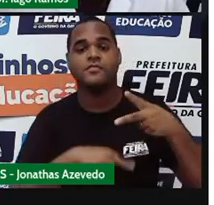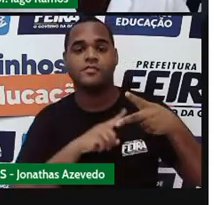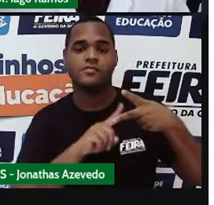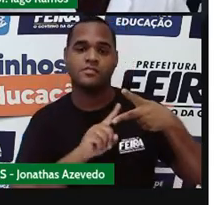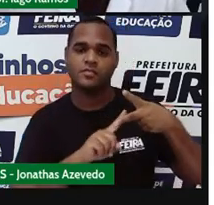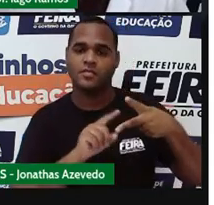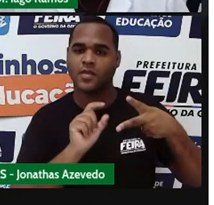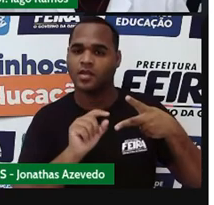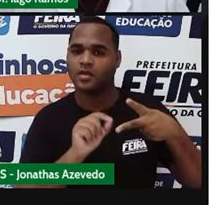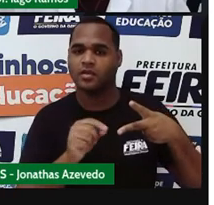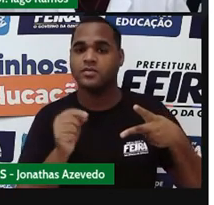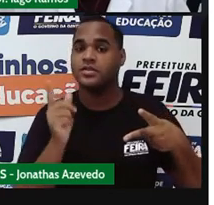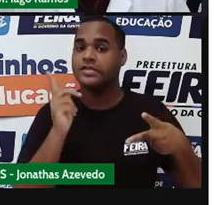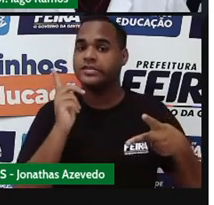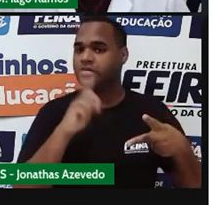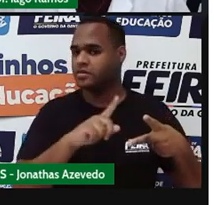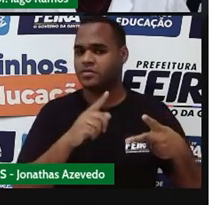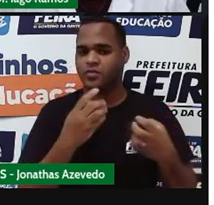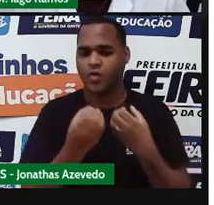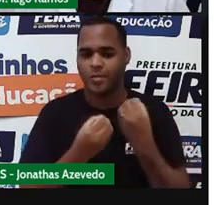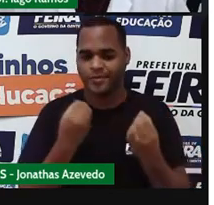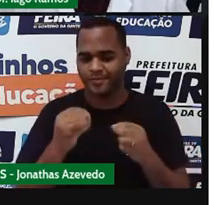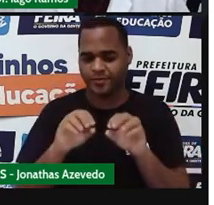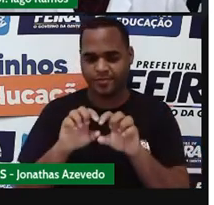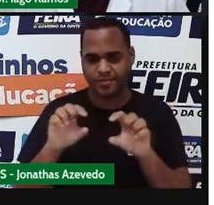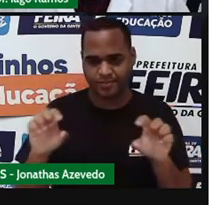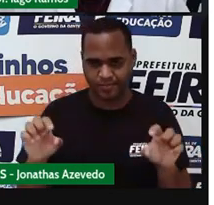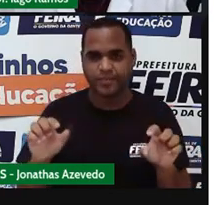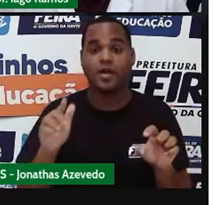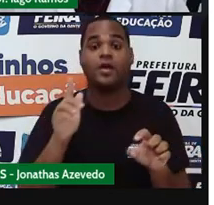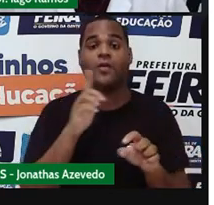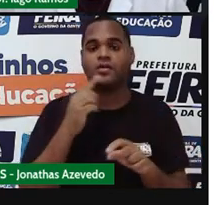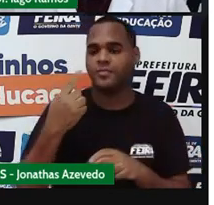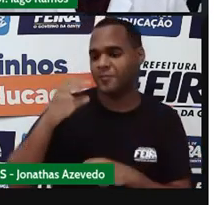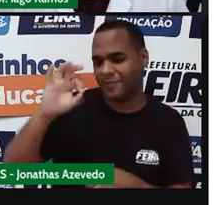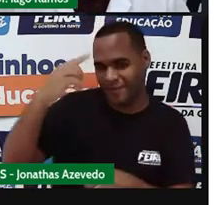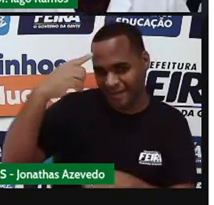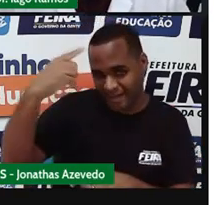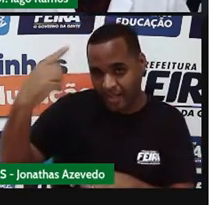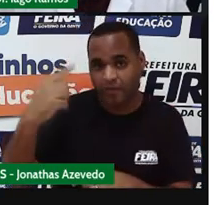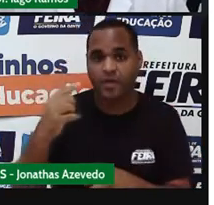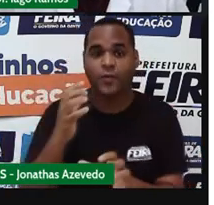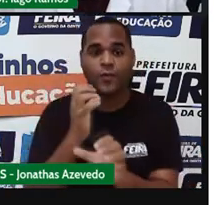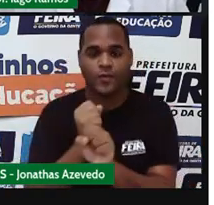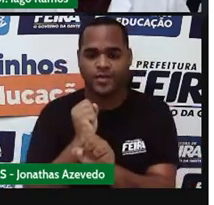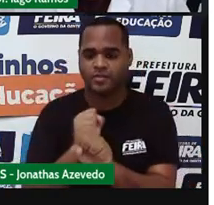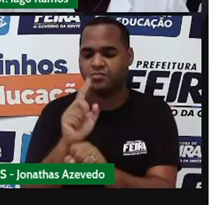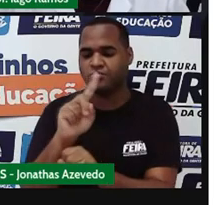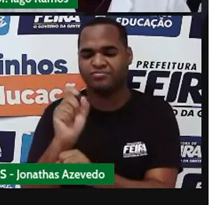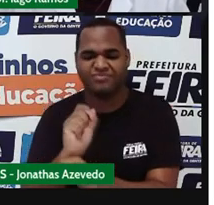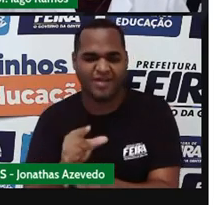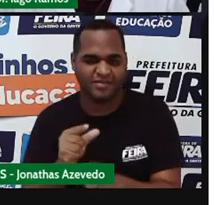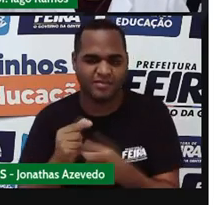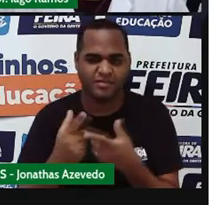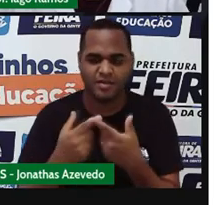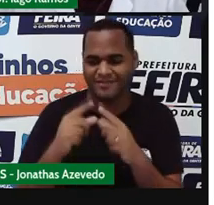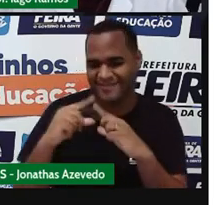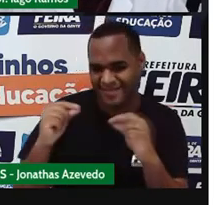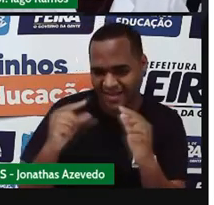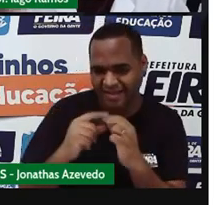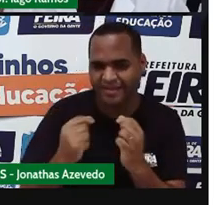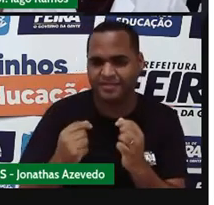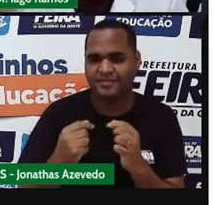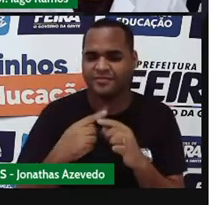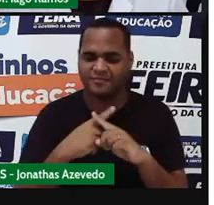a resolver essas equações do tipo do primeiro grau com o incógnita então a gente começou aqui nessa aula